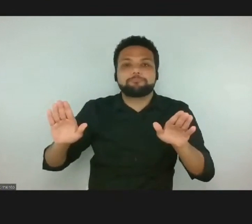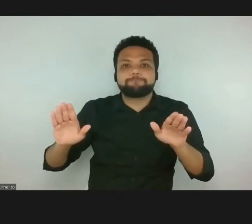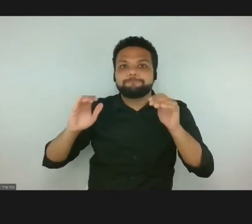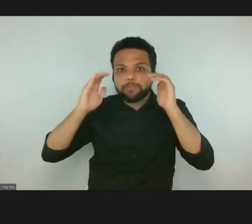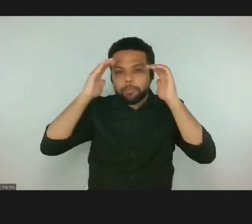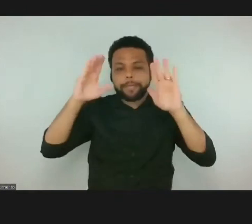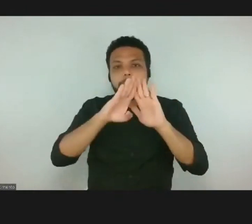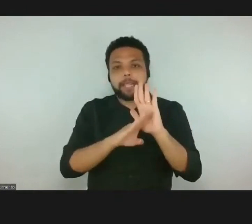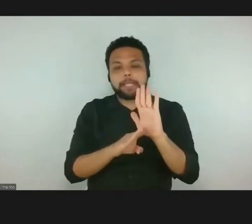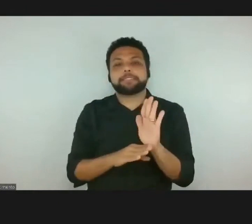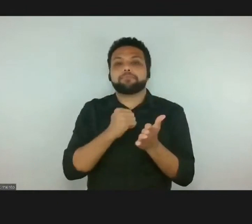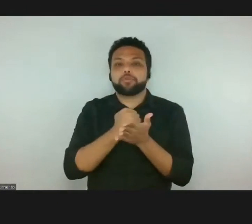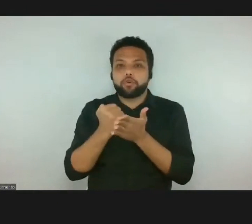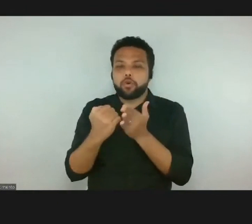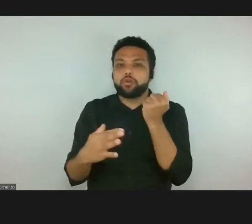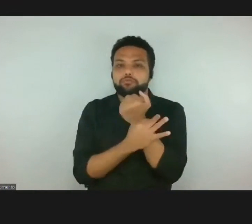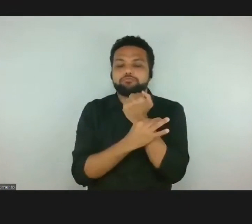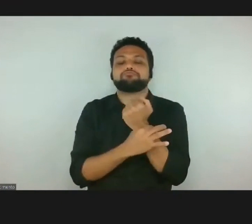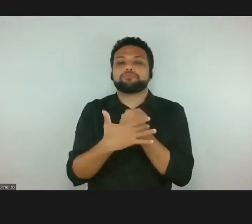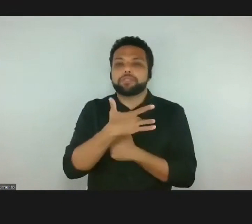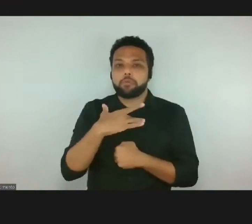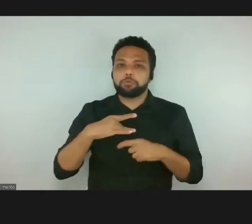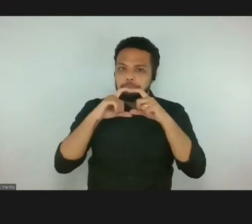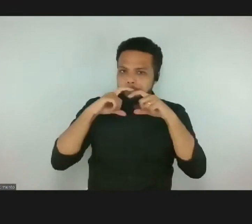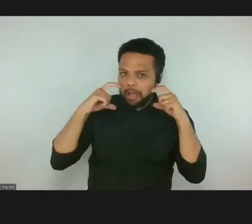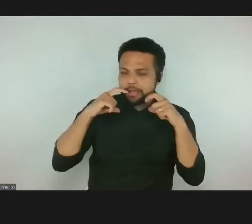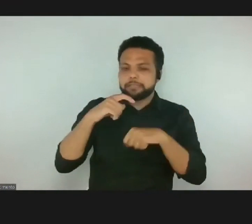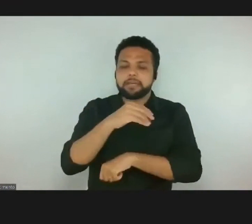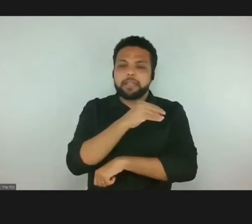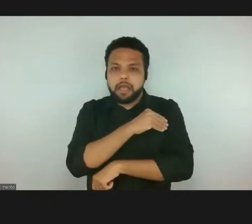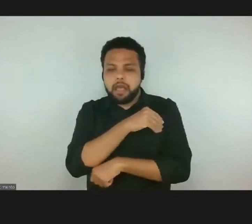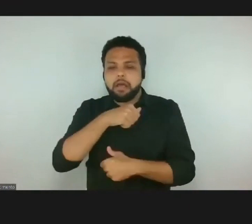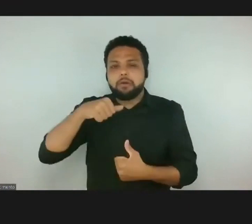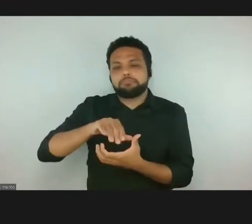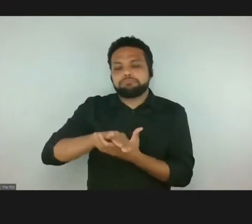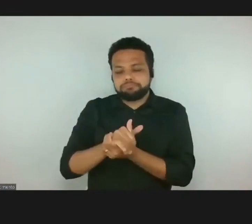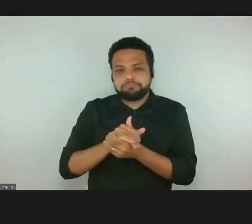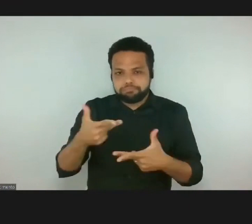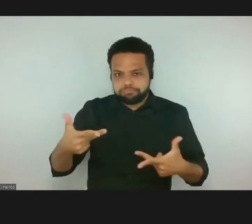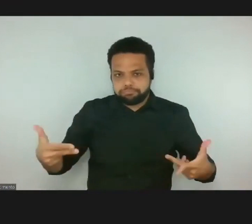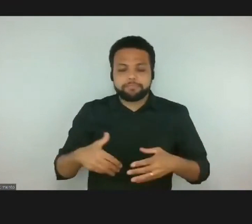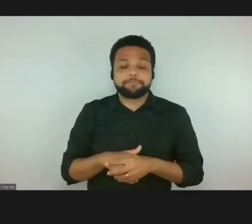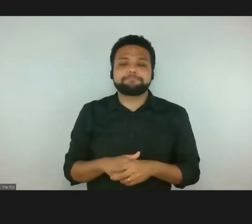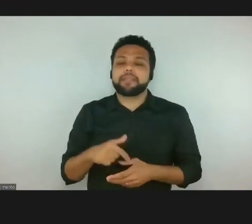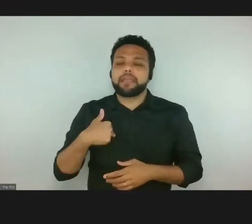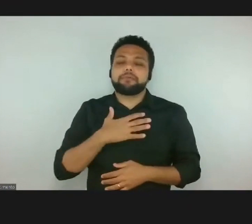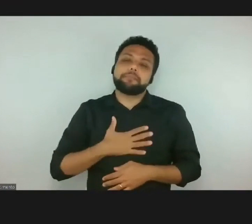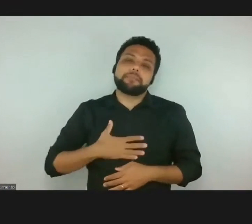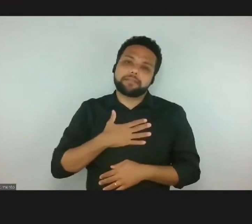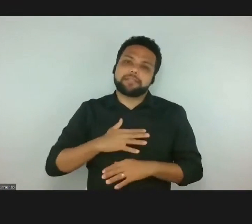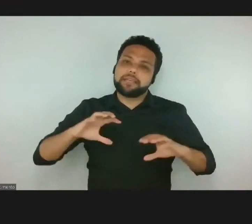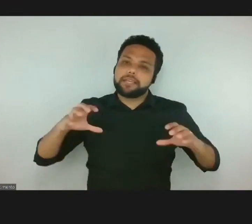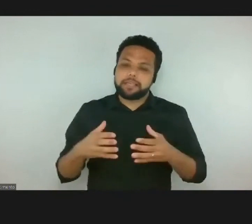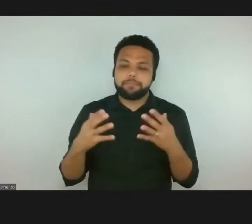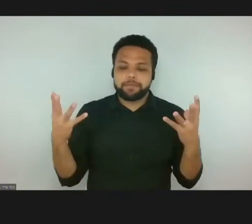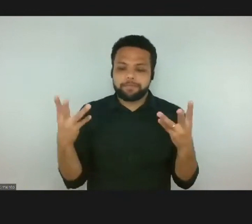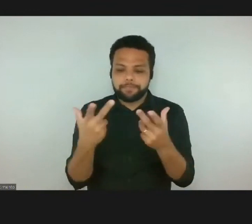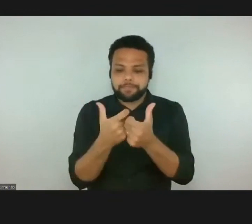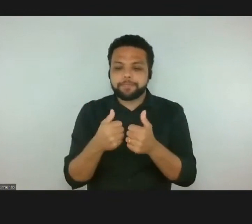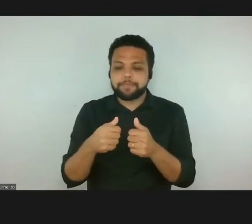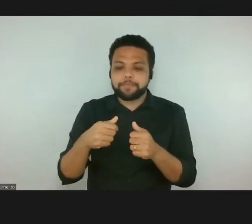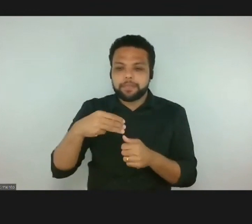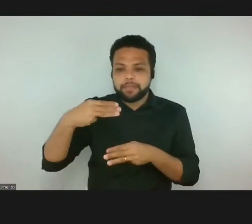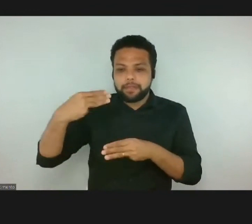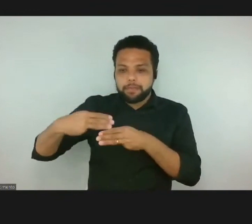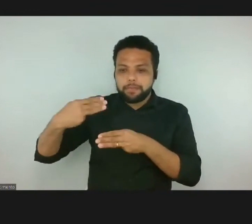protocolos de segurança. Mas é um prazer trabalhar com uma equipe tão qualificada como essa do Mato, todos os